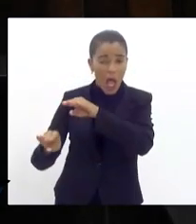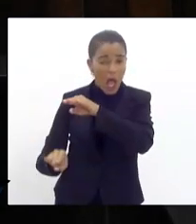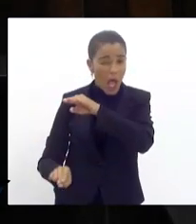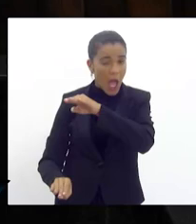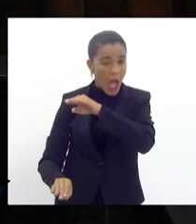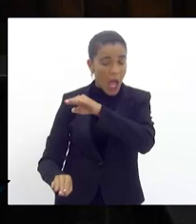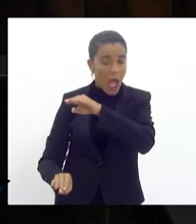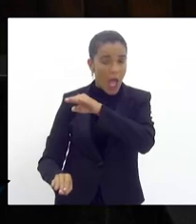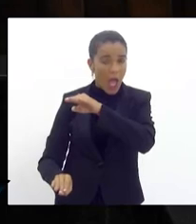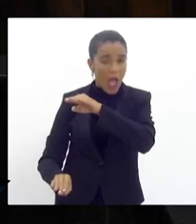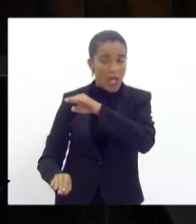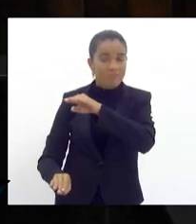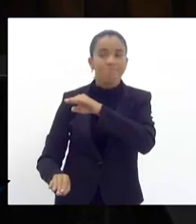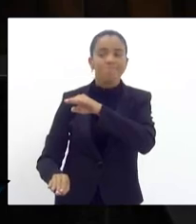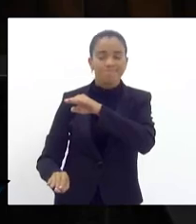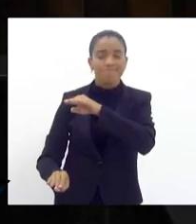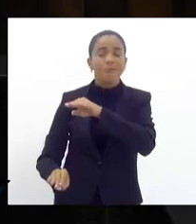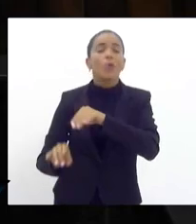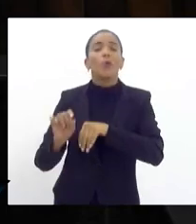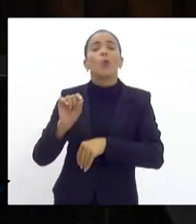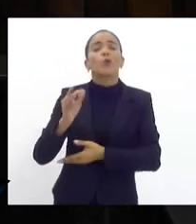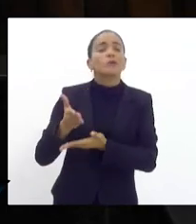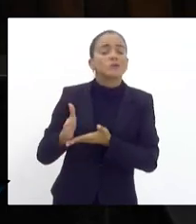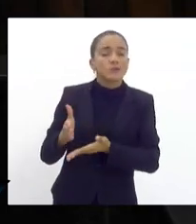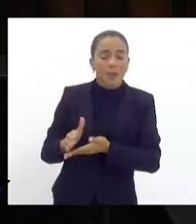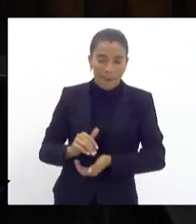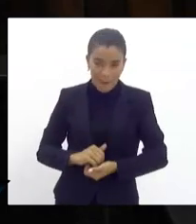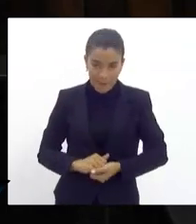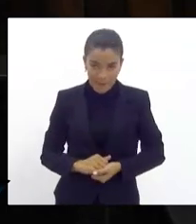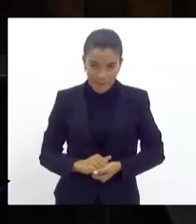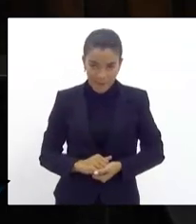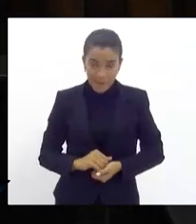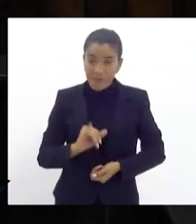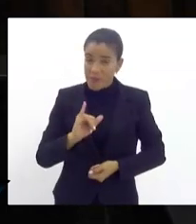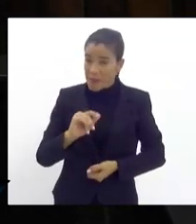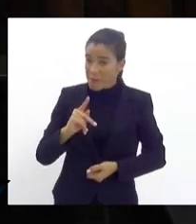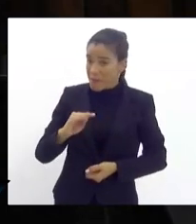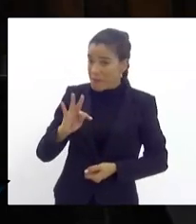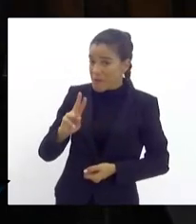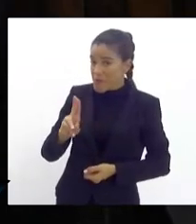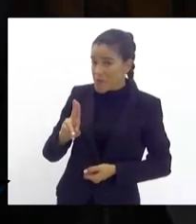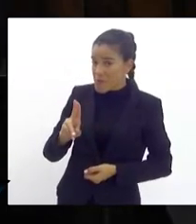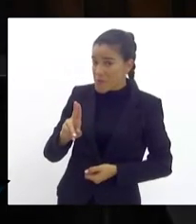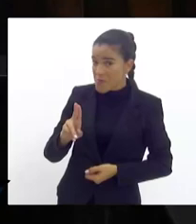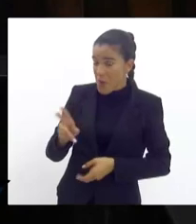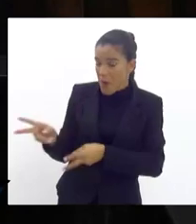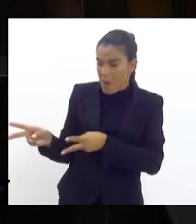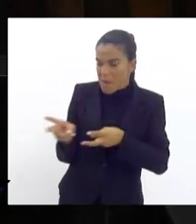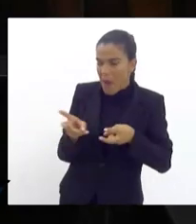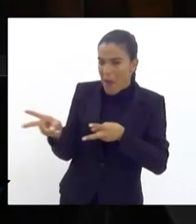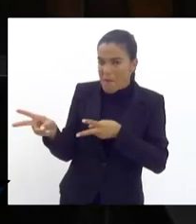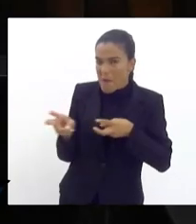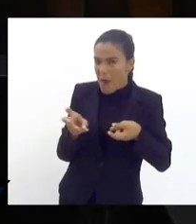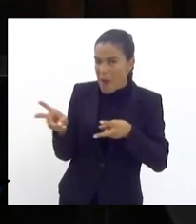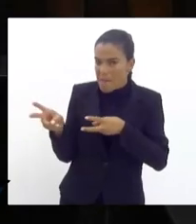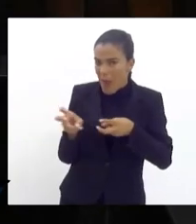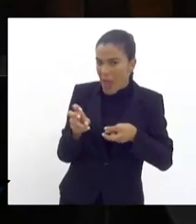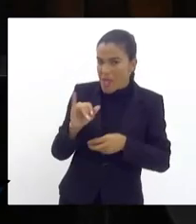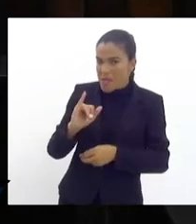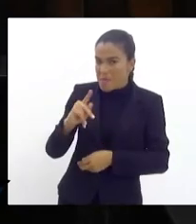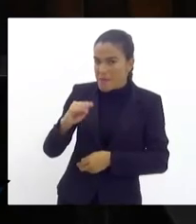caiu. O que é que sobra? IPTU? Estorquir IPTU de pobre?